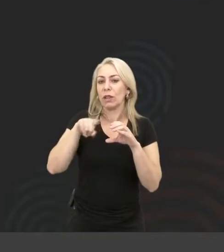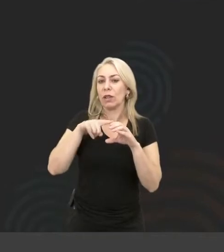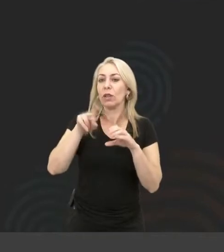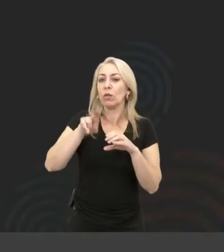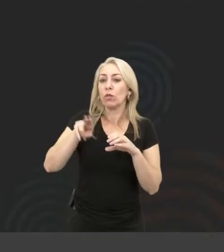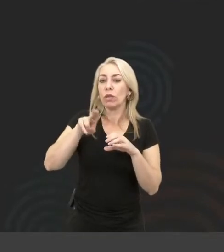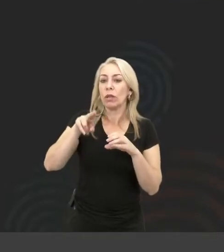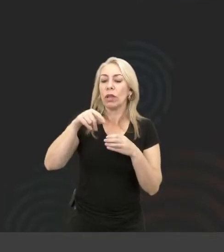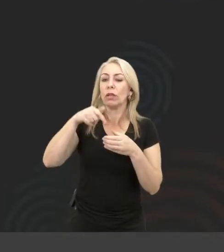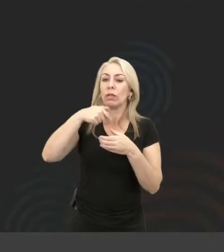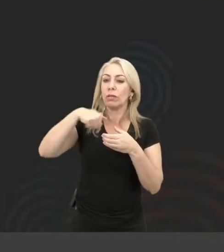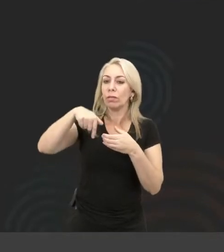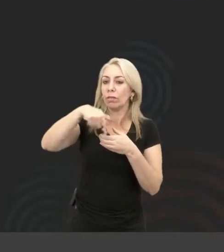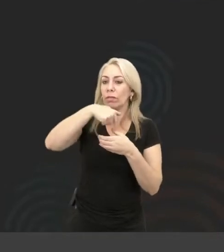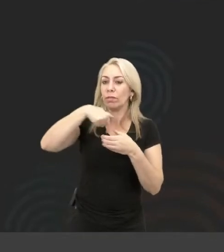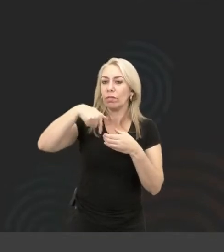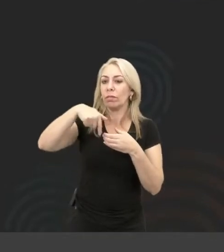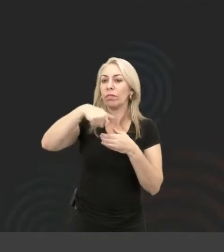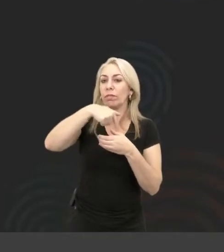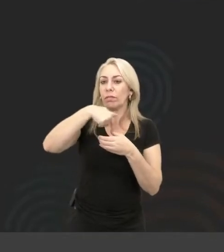usando a caixinha redonda,